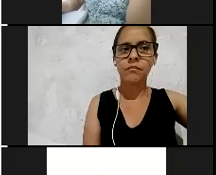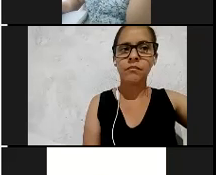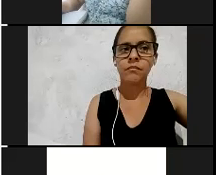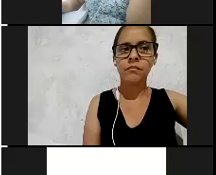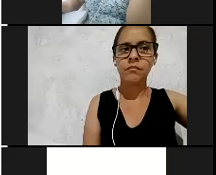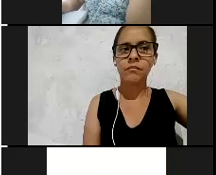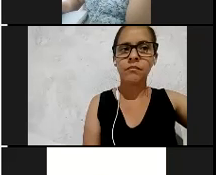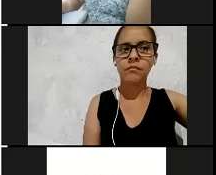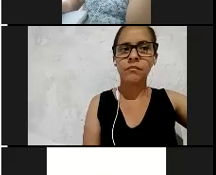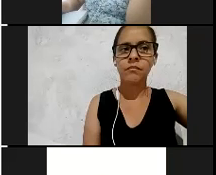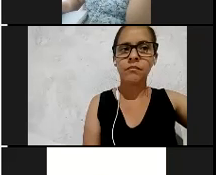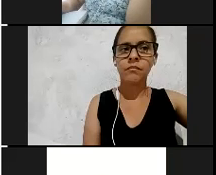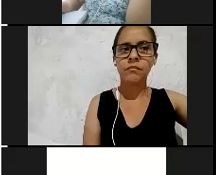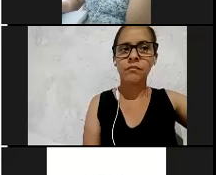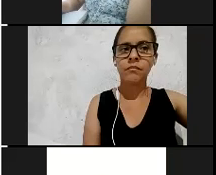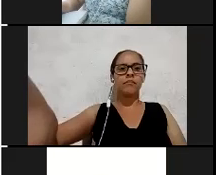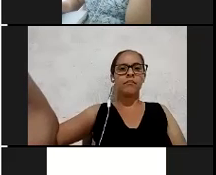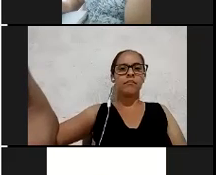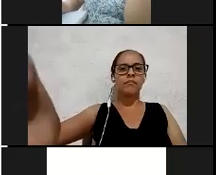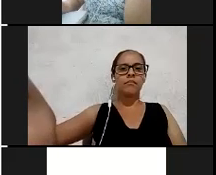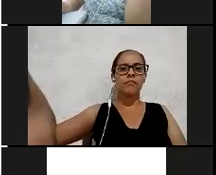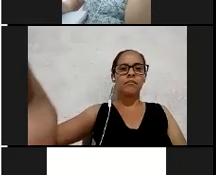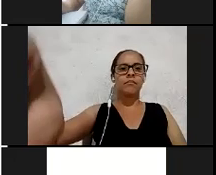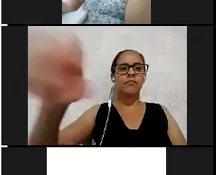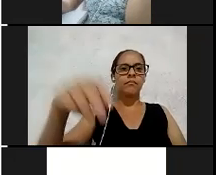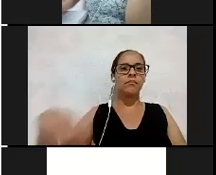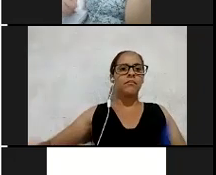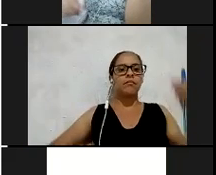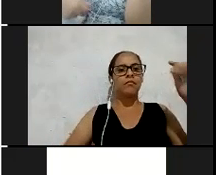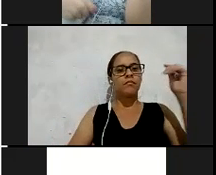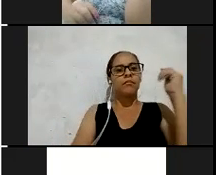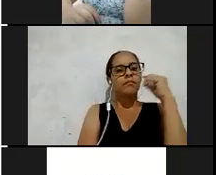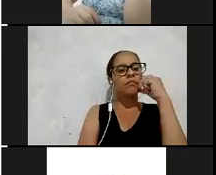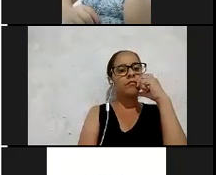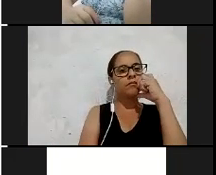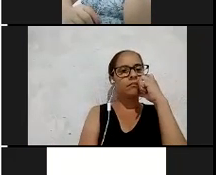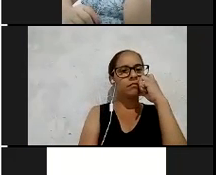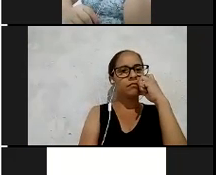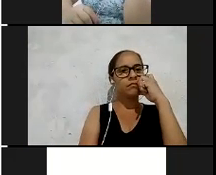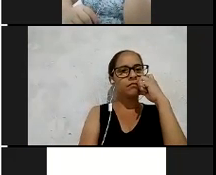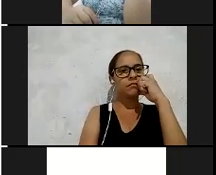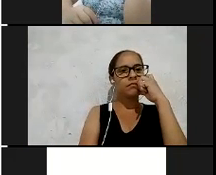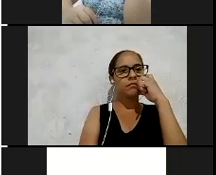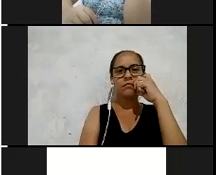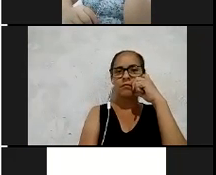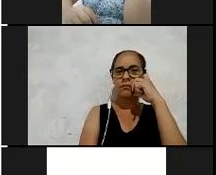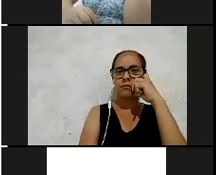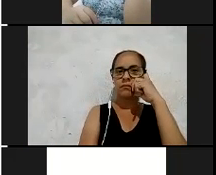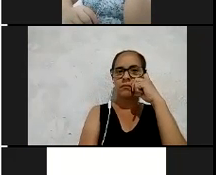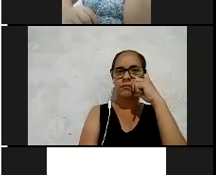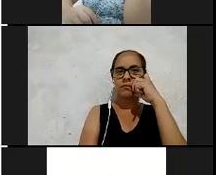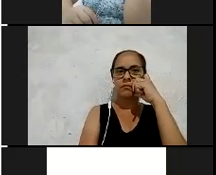tecnologias de comunicação e informação, não seria claramente visto, nem percebido, certo?